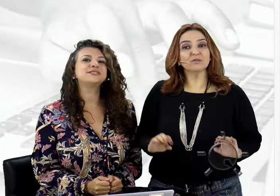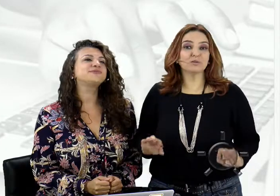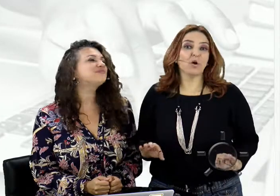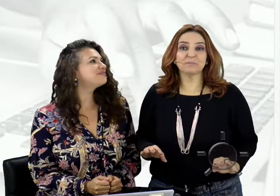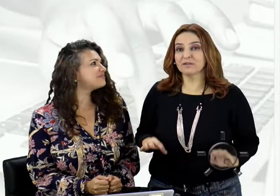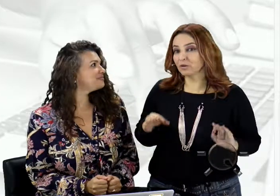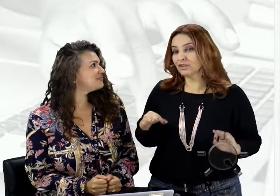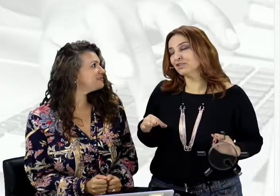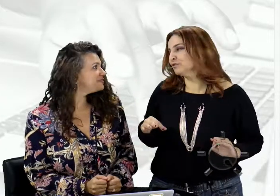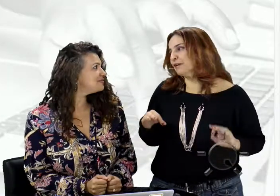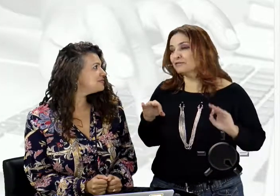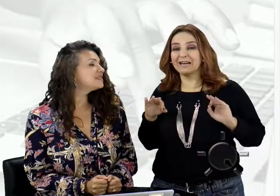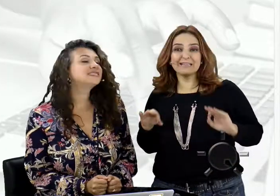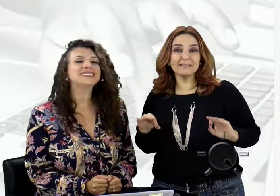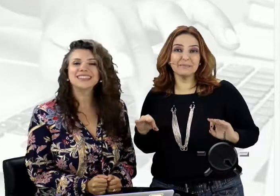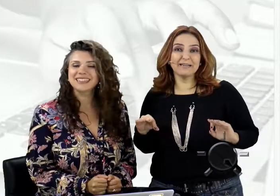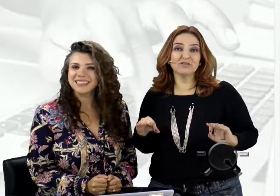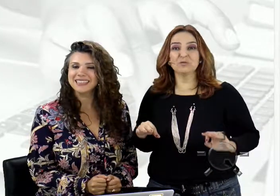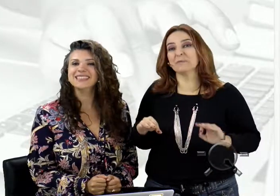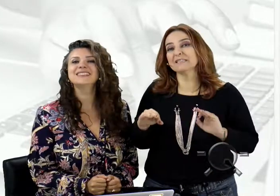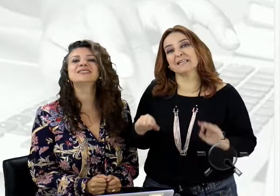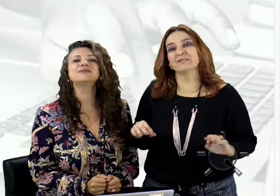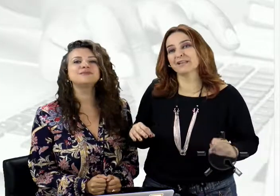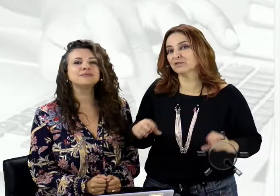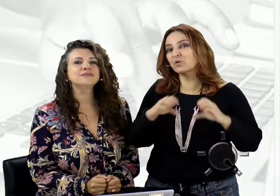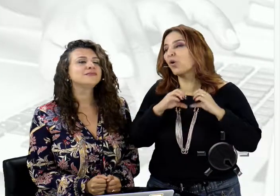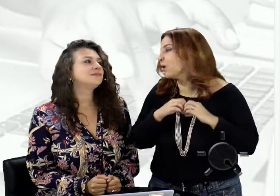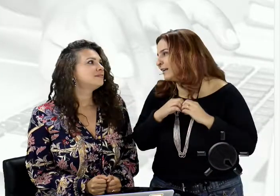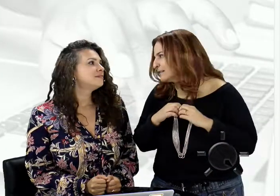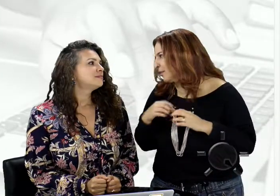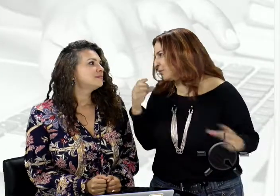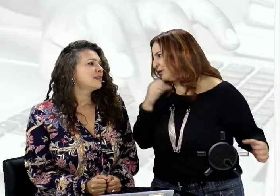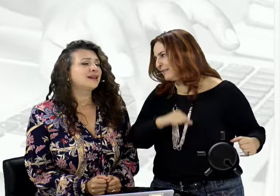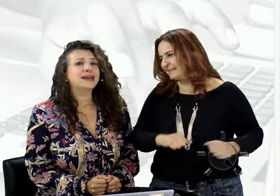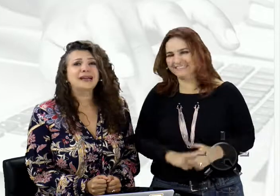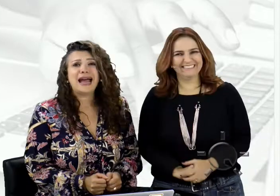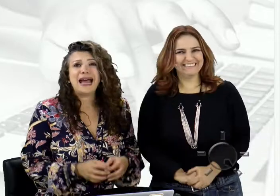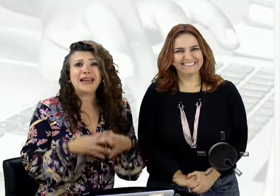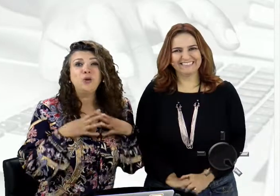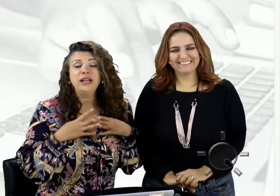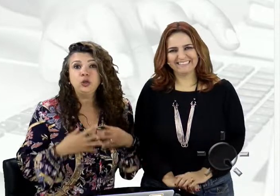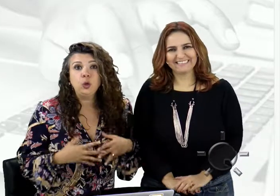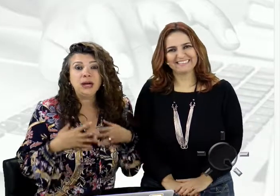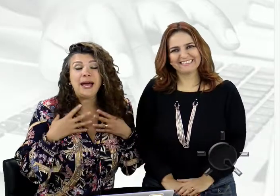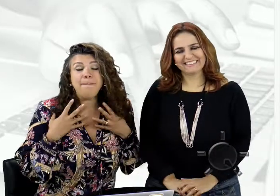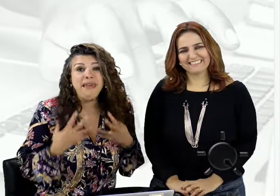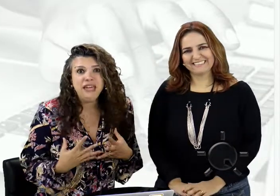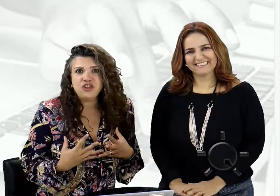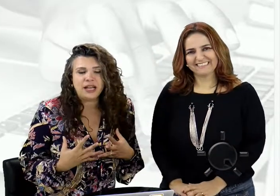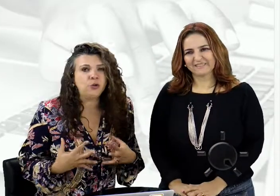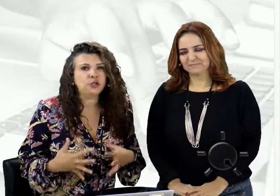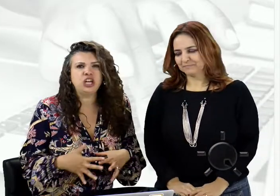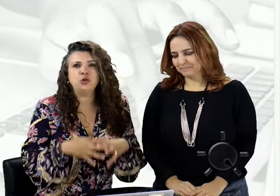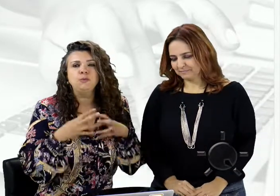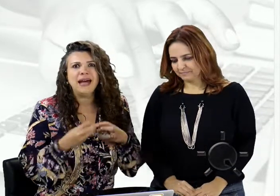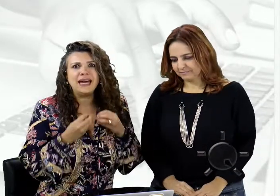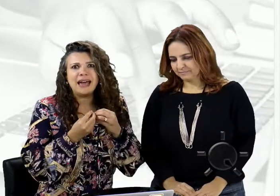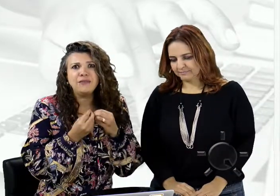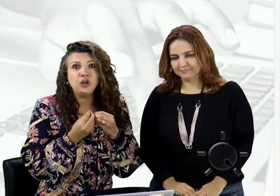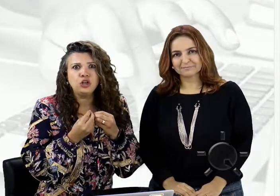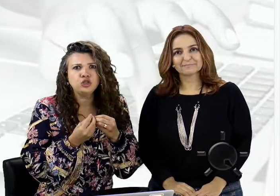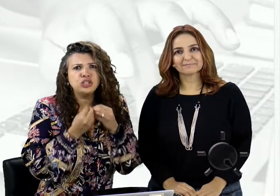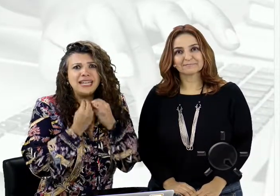Hora do Drops e hoje a gente veio falar, Samara, de um parceiro que é do coração. Conta aí, Carla, o EducaMídia tá com um projeto